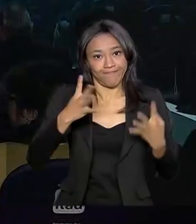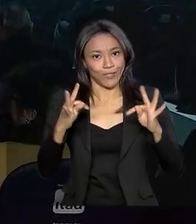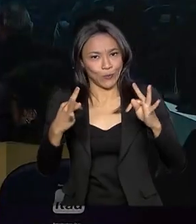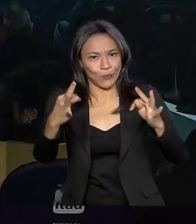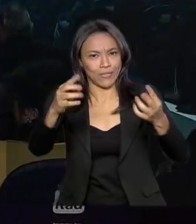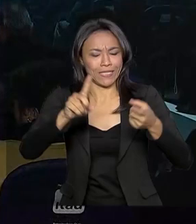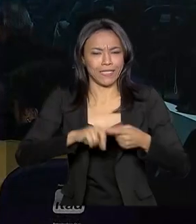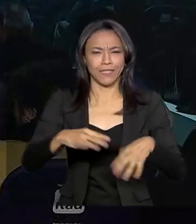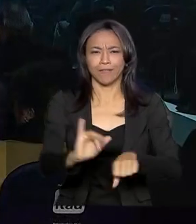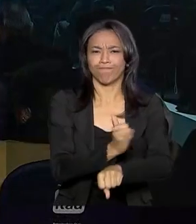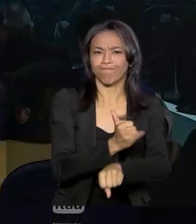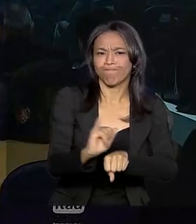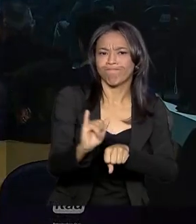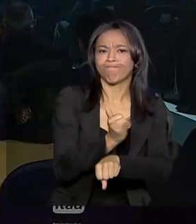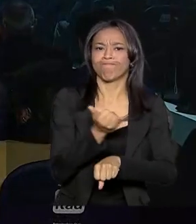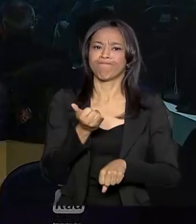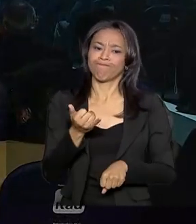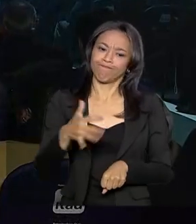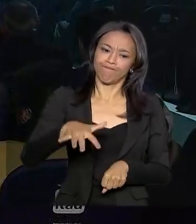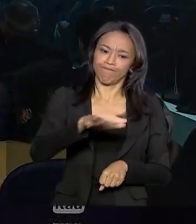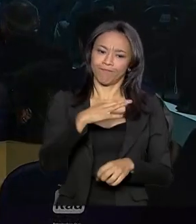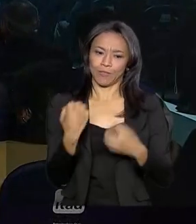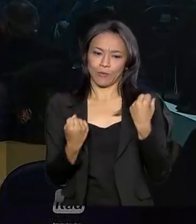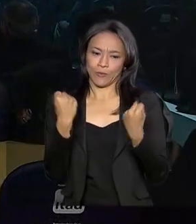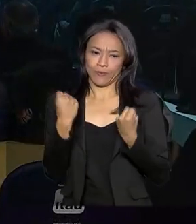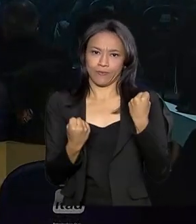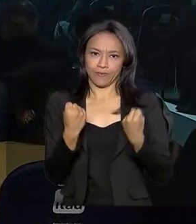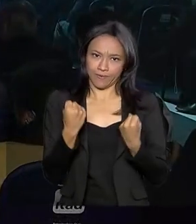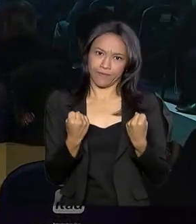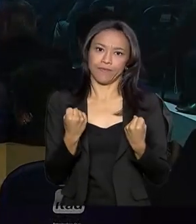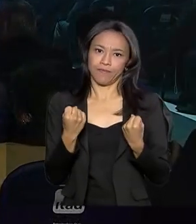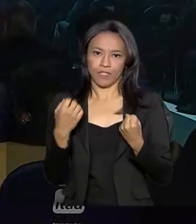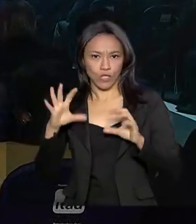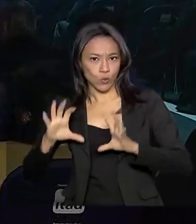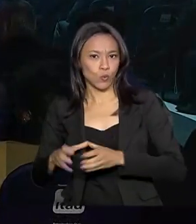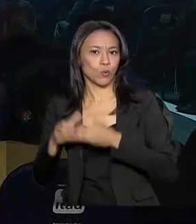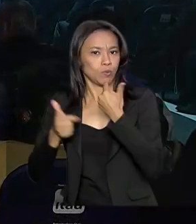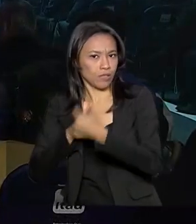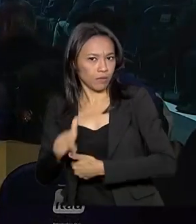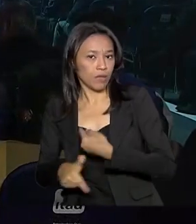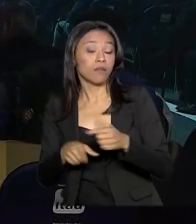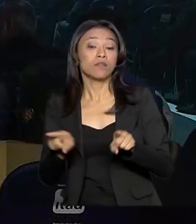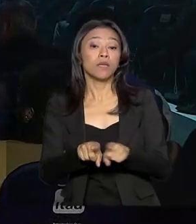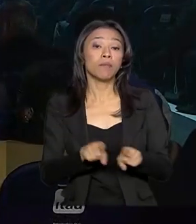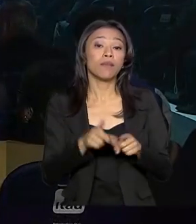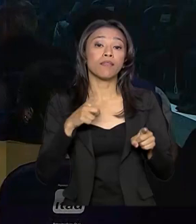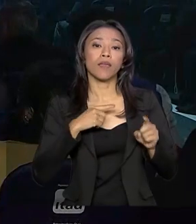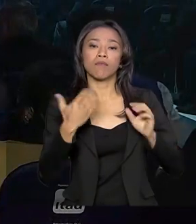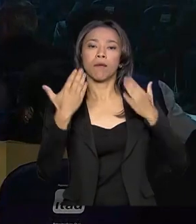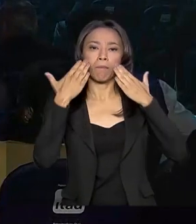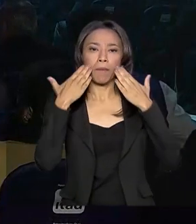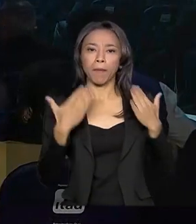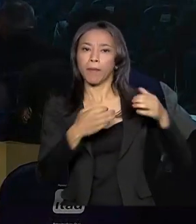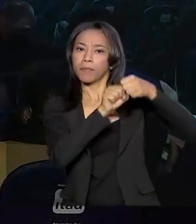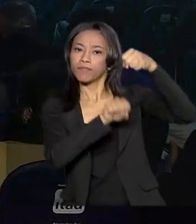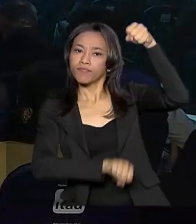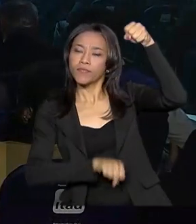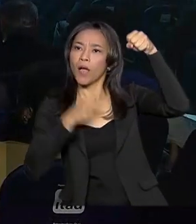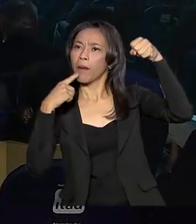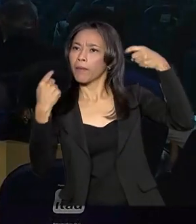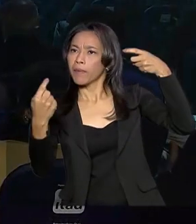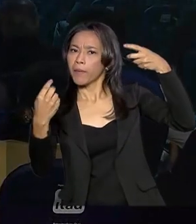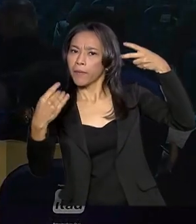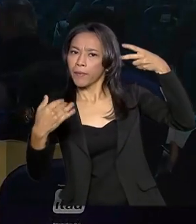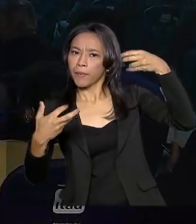ferramentas para estes empresários e suas equipes. Estão previstos também painéis para discutir os